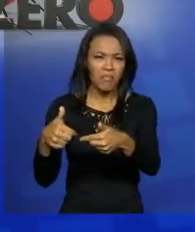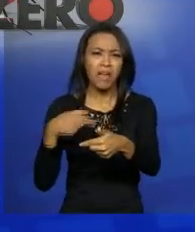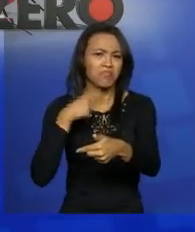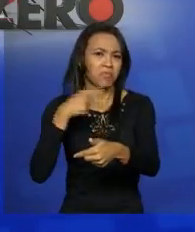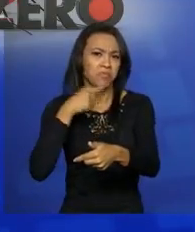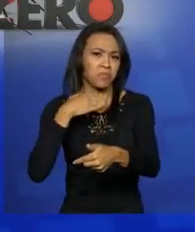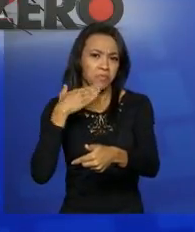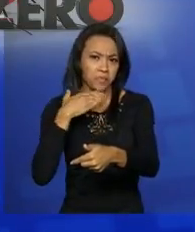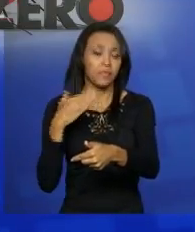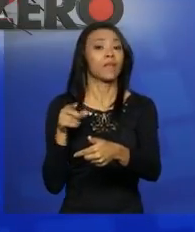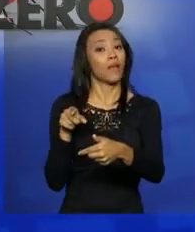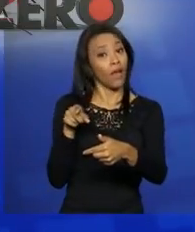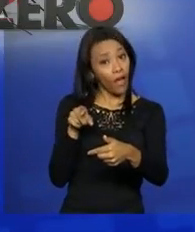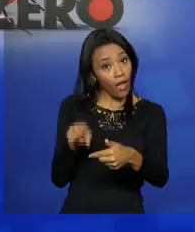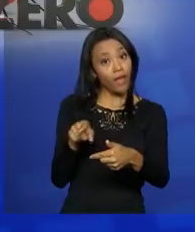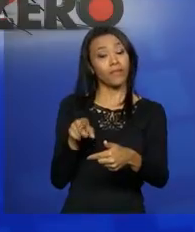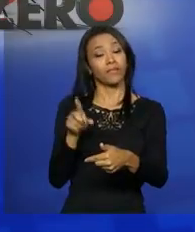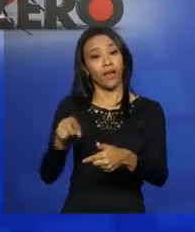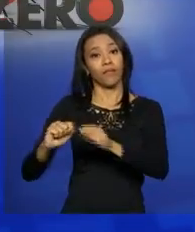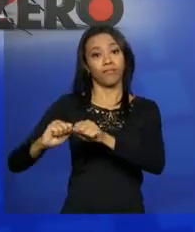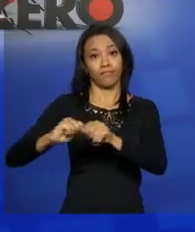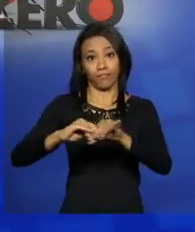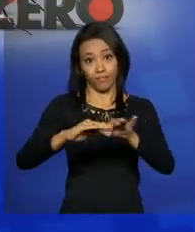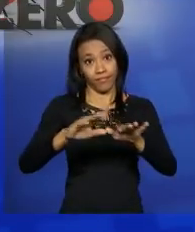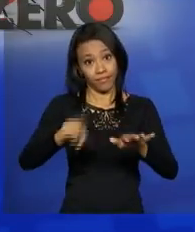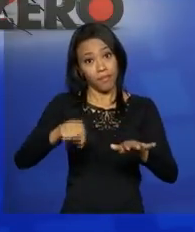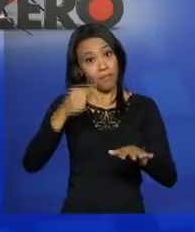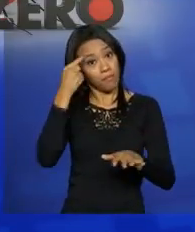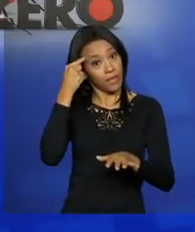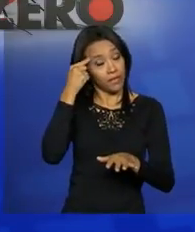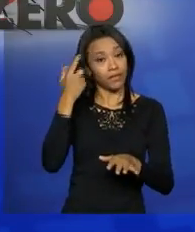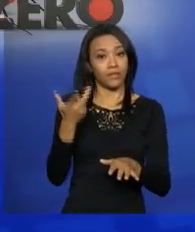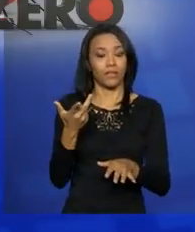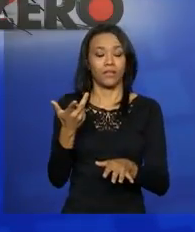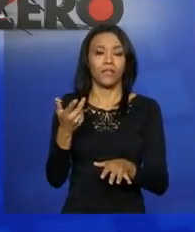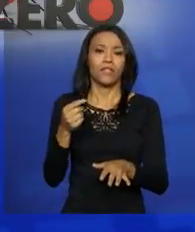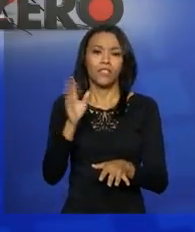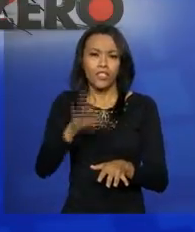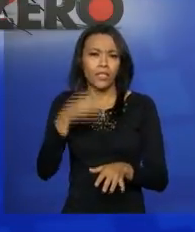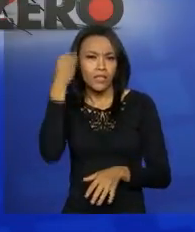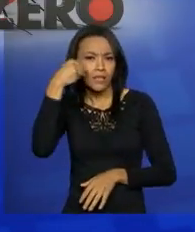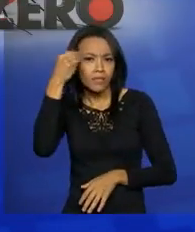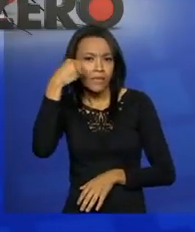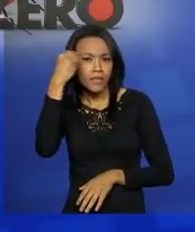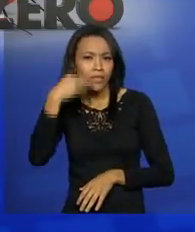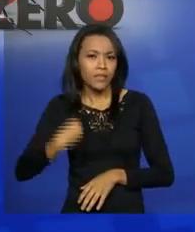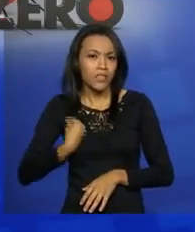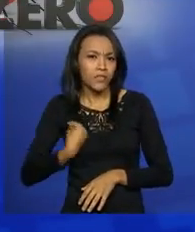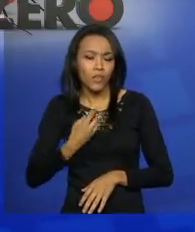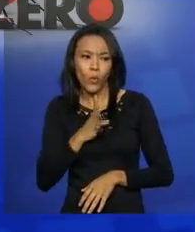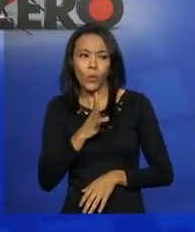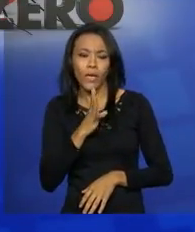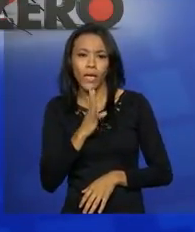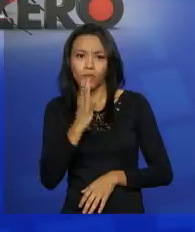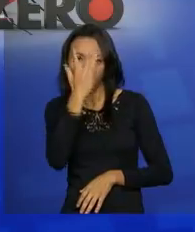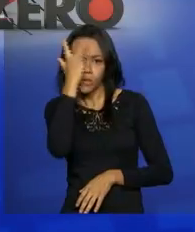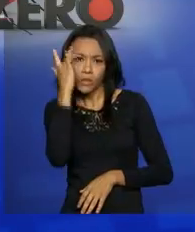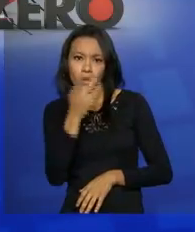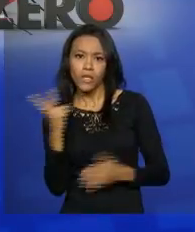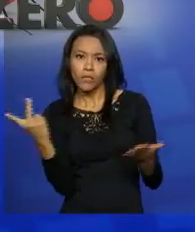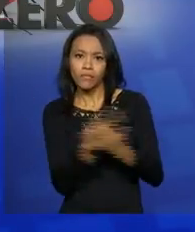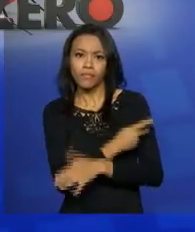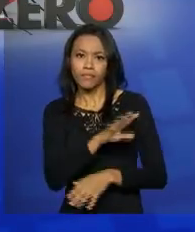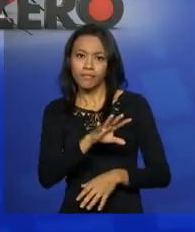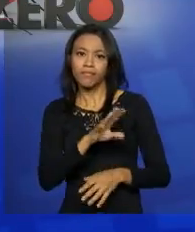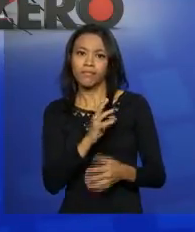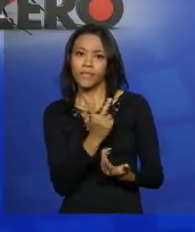diferença. Essa é a tendência de qualquer ser humano quando ele não tem experiência de vida ou não conhece alguém que viveu um episódio